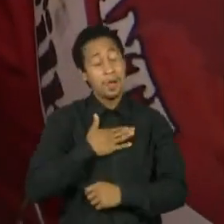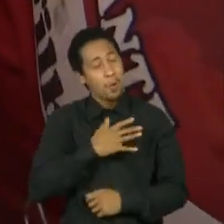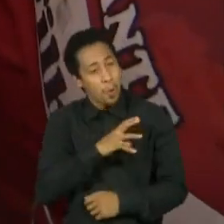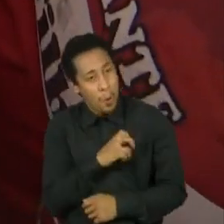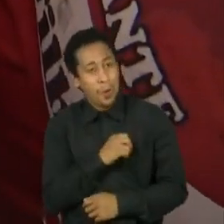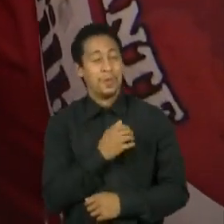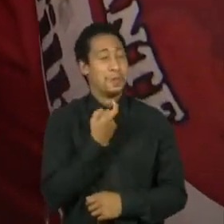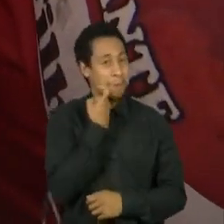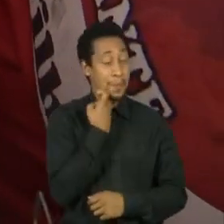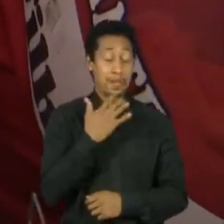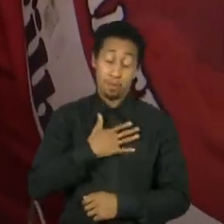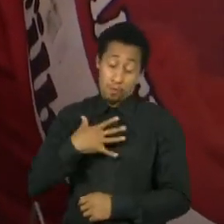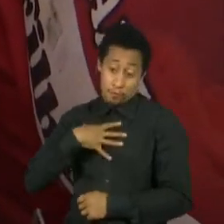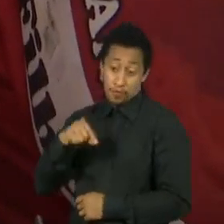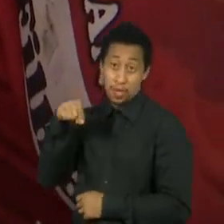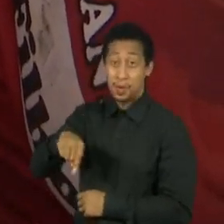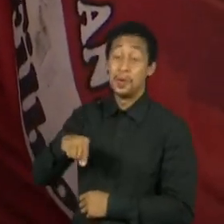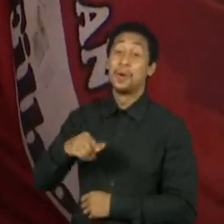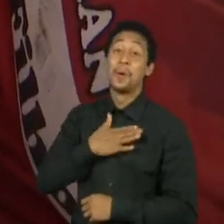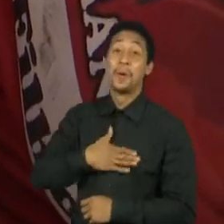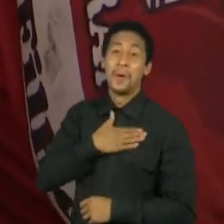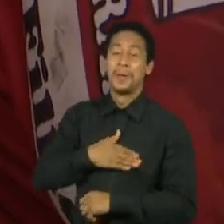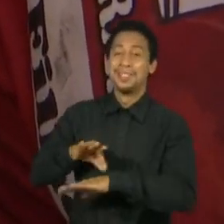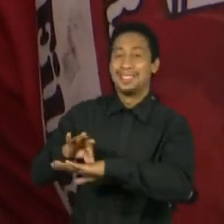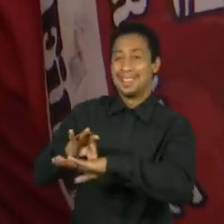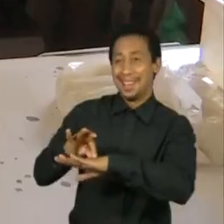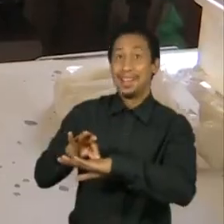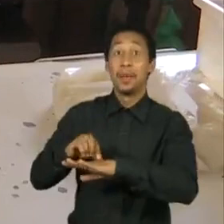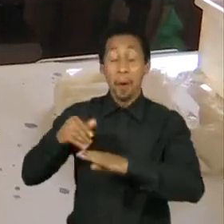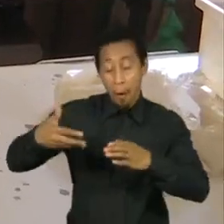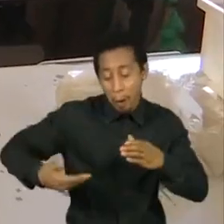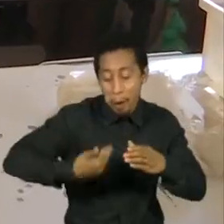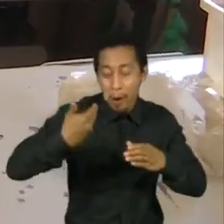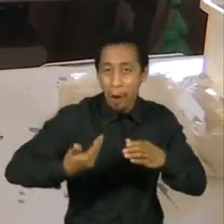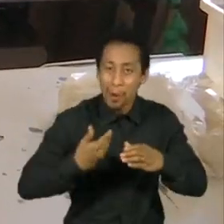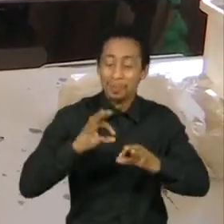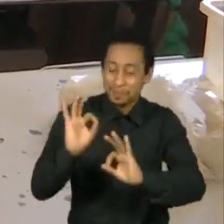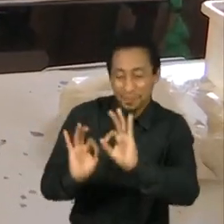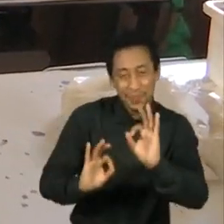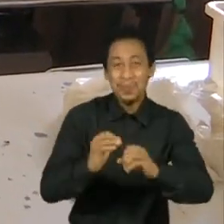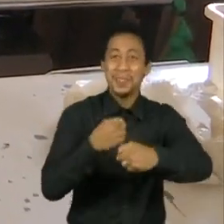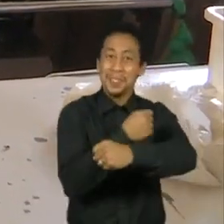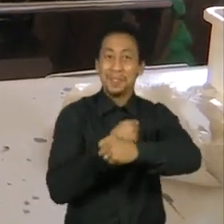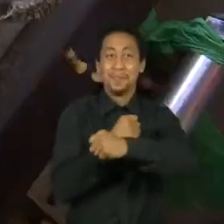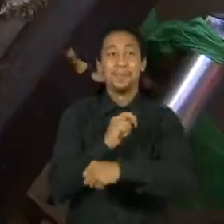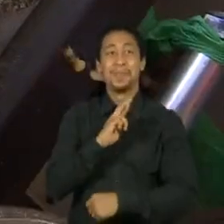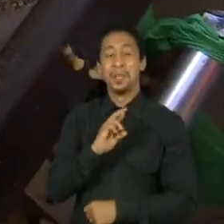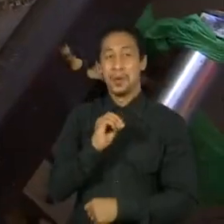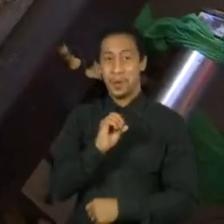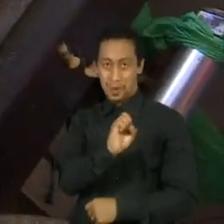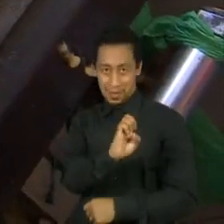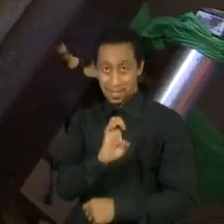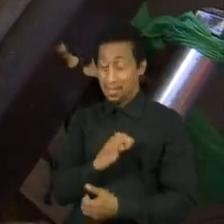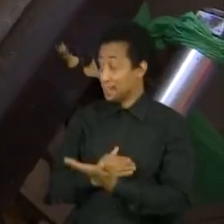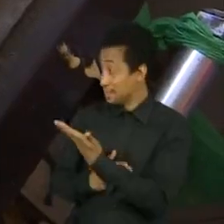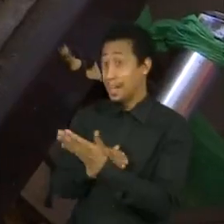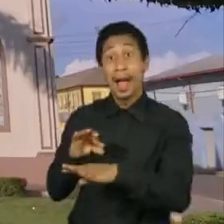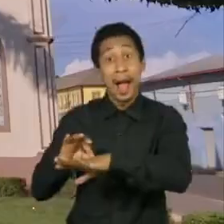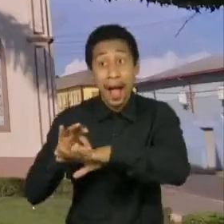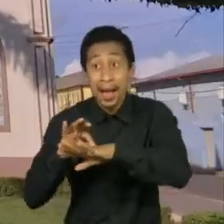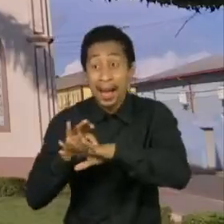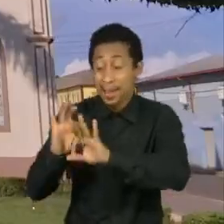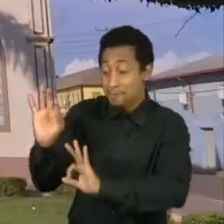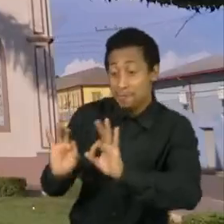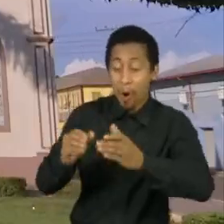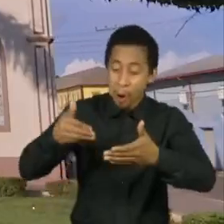Essa aqui é a carne, para fazer a sopa também. Nas panelas de dona Rosemar, é a carne que aguça o